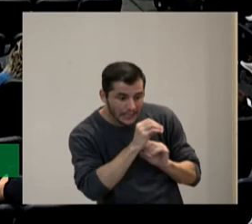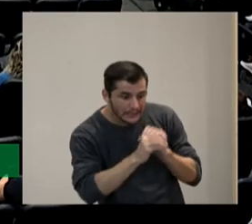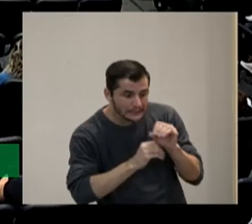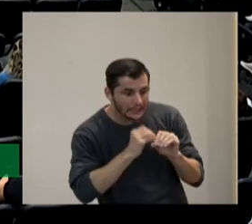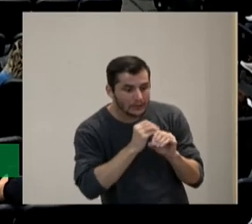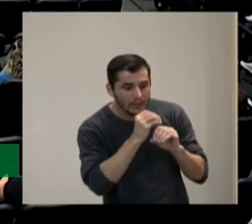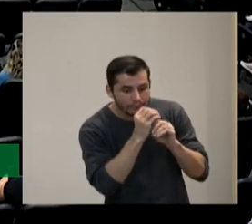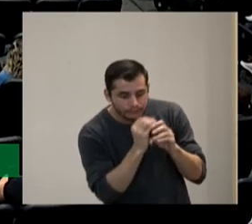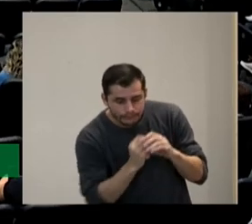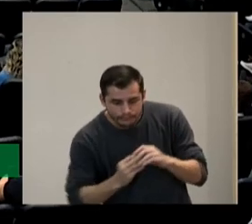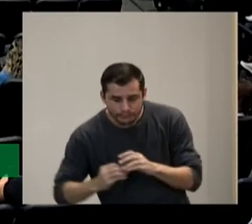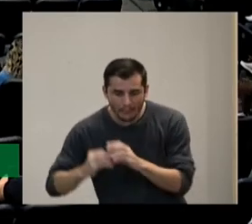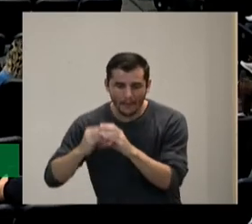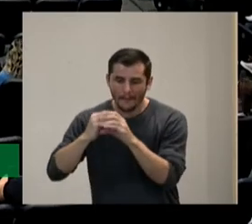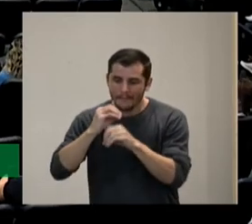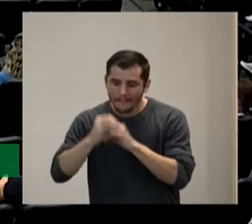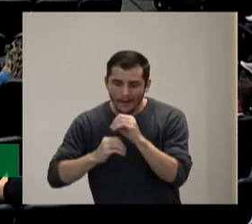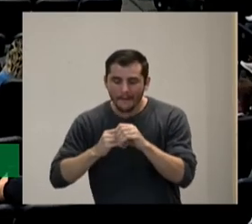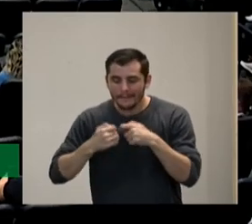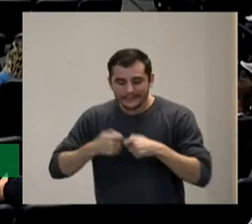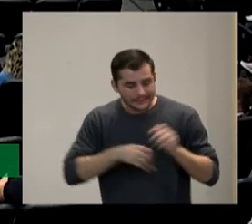um texto escrito acessível